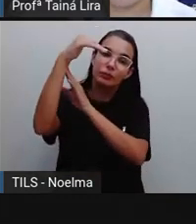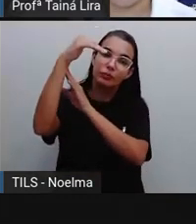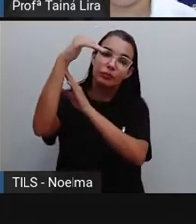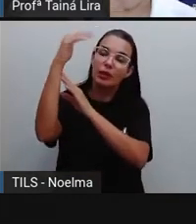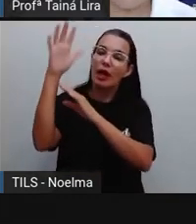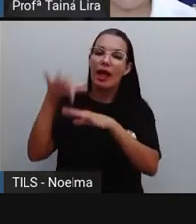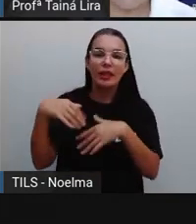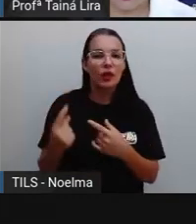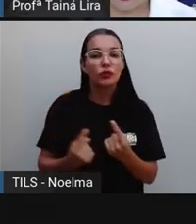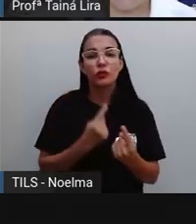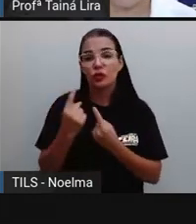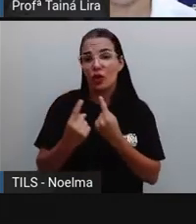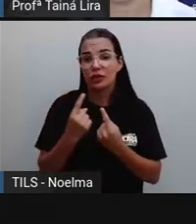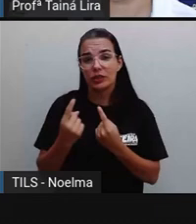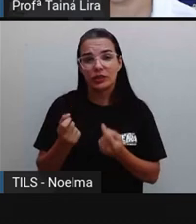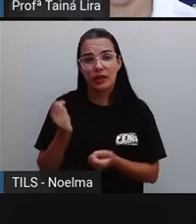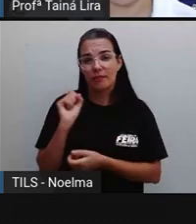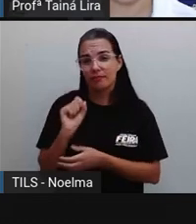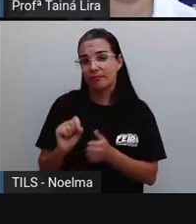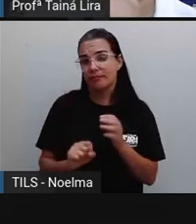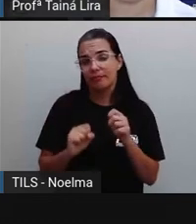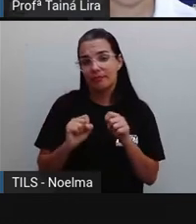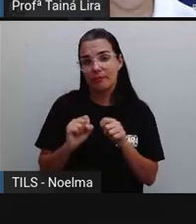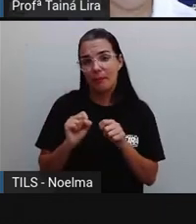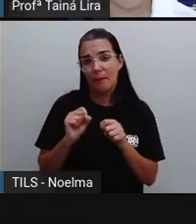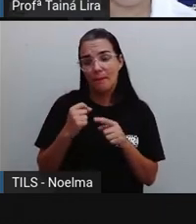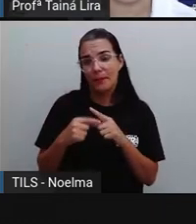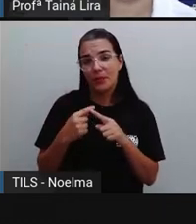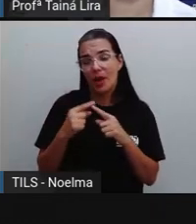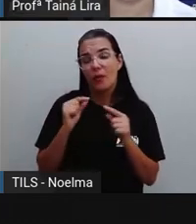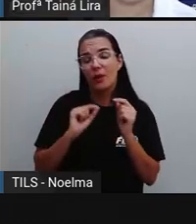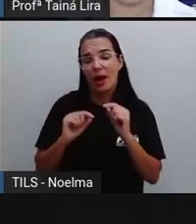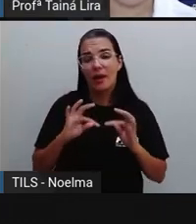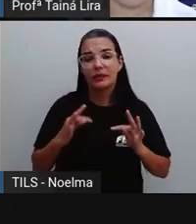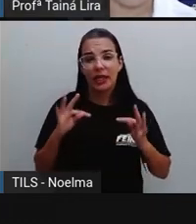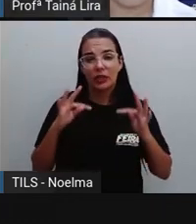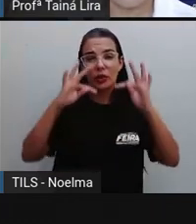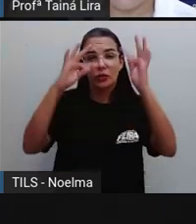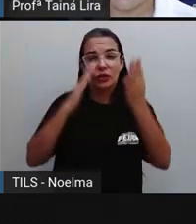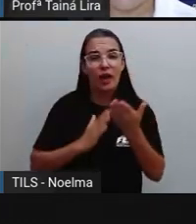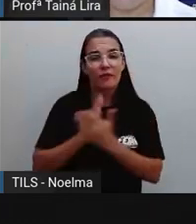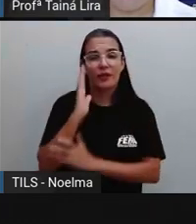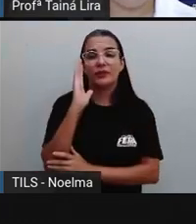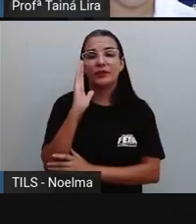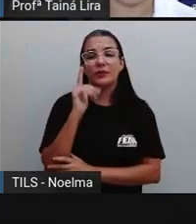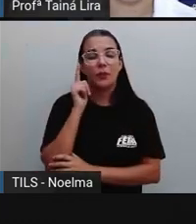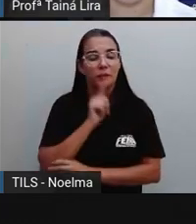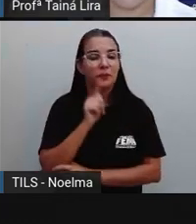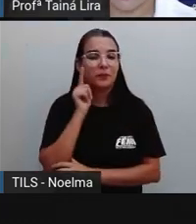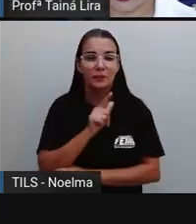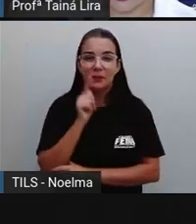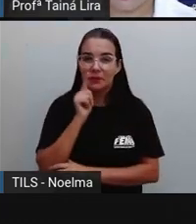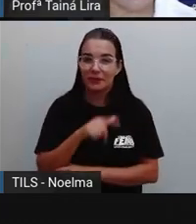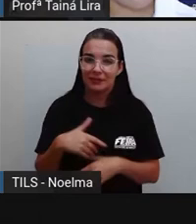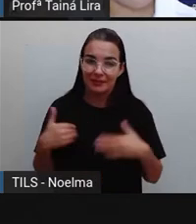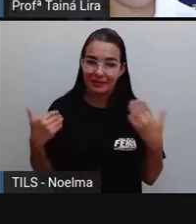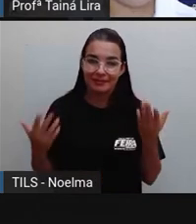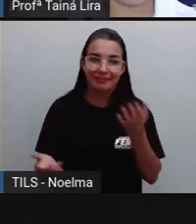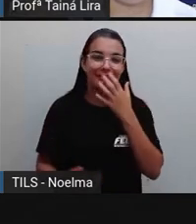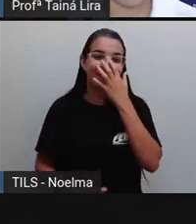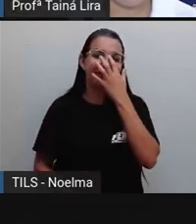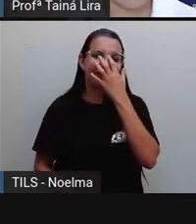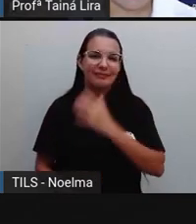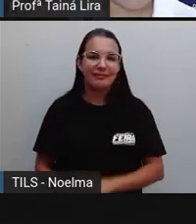Ela automaticamente acende, né? Por conta do avanço aí da tecnologia. Do avanço, né? Da